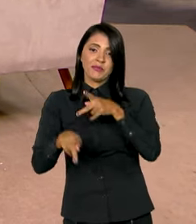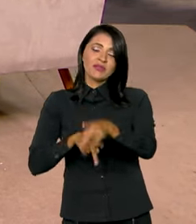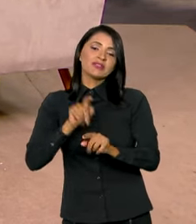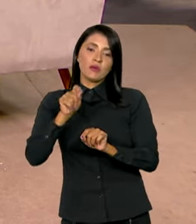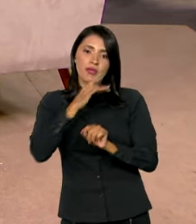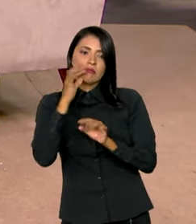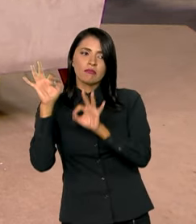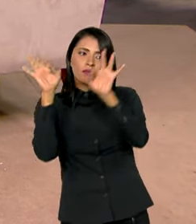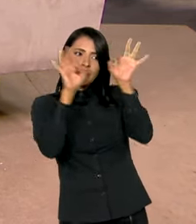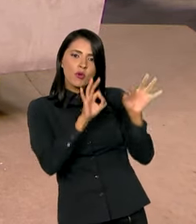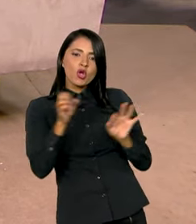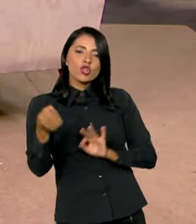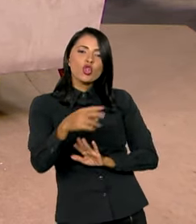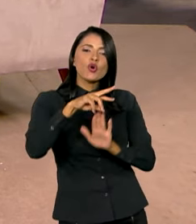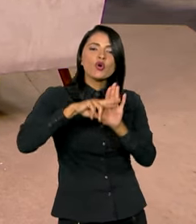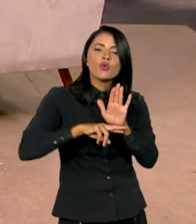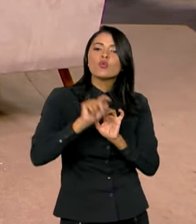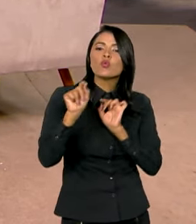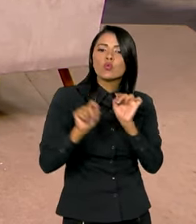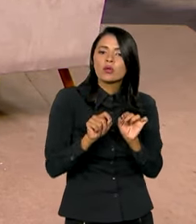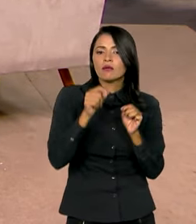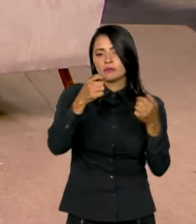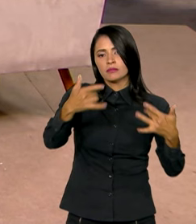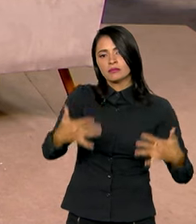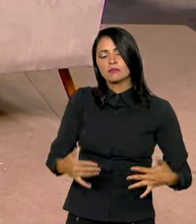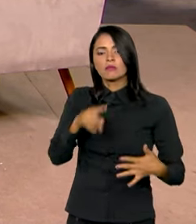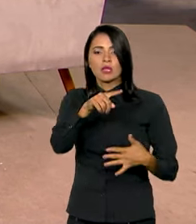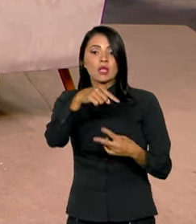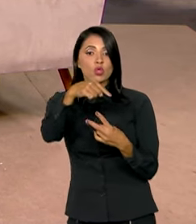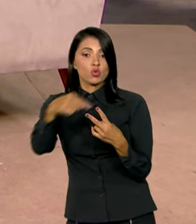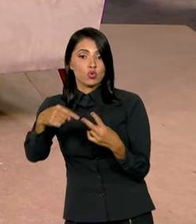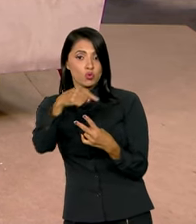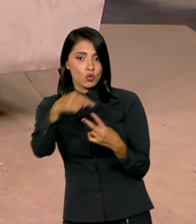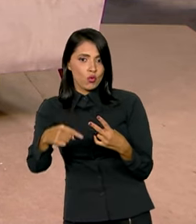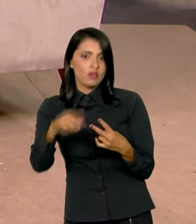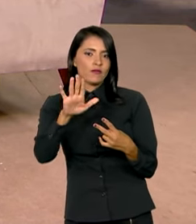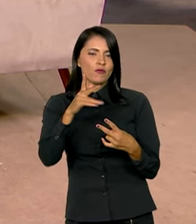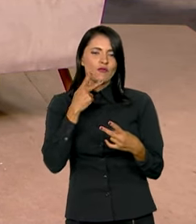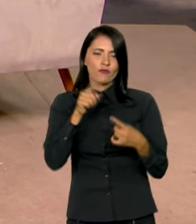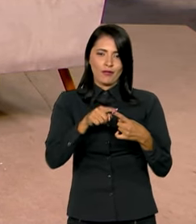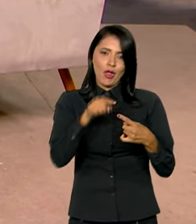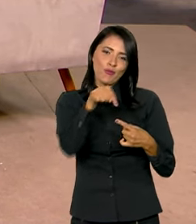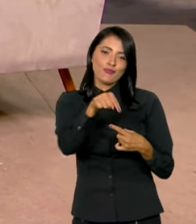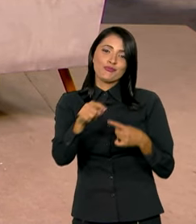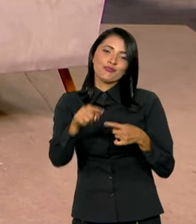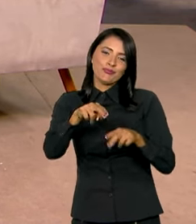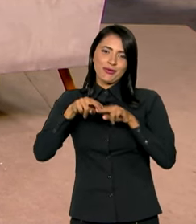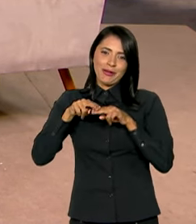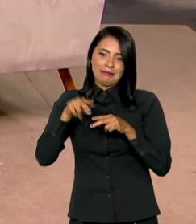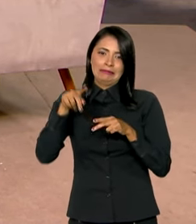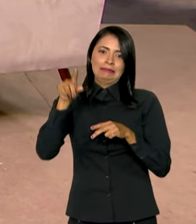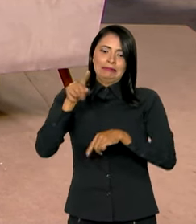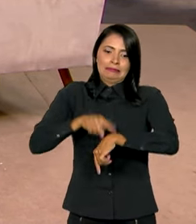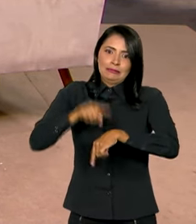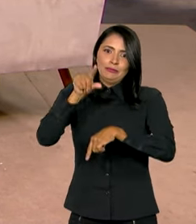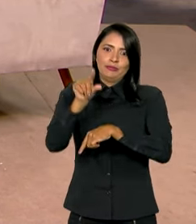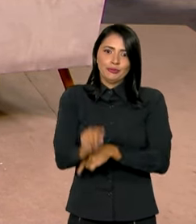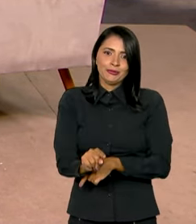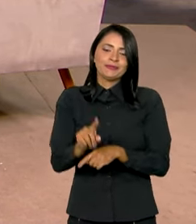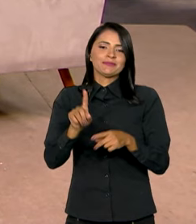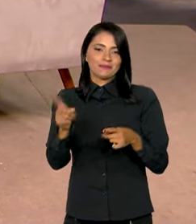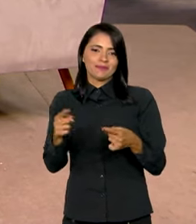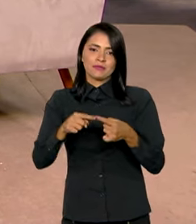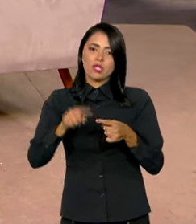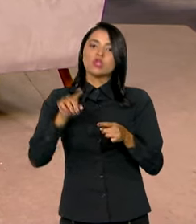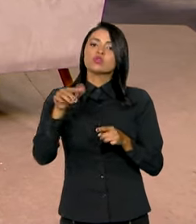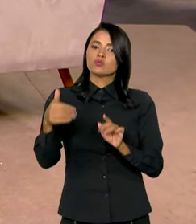é o seguinte, basicamente, ela tem dois viés, mas eu falo apenas de um em função do tempo. Nós só podemos gastar